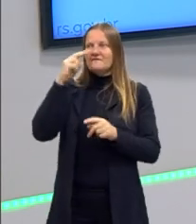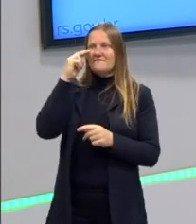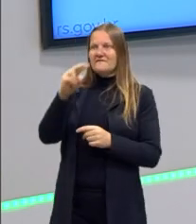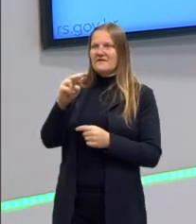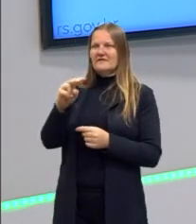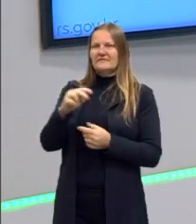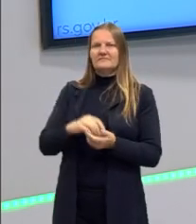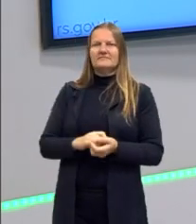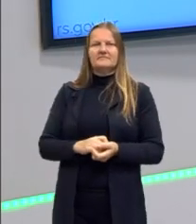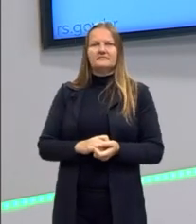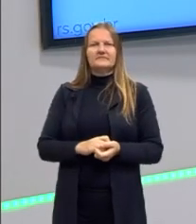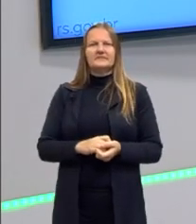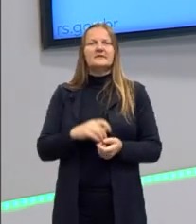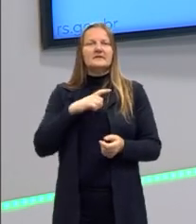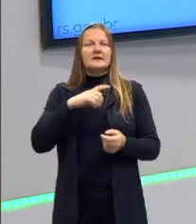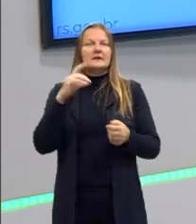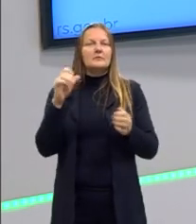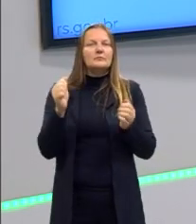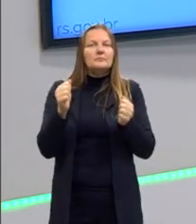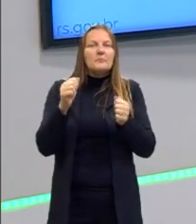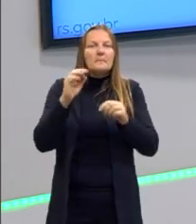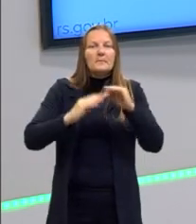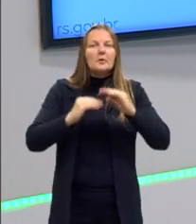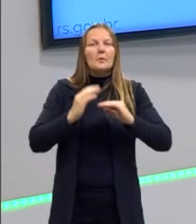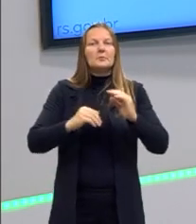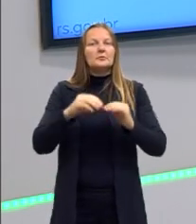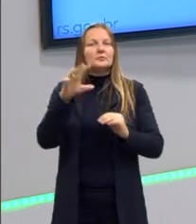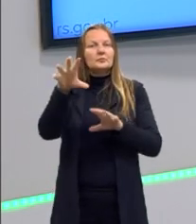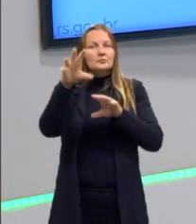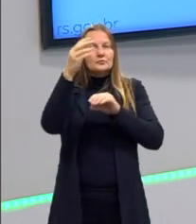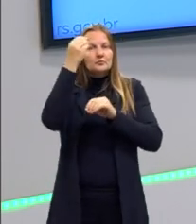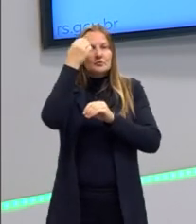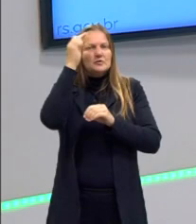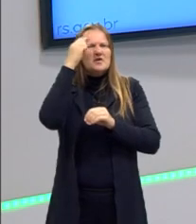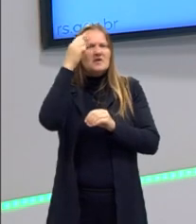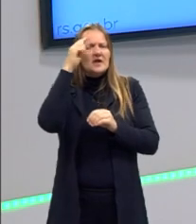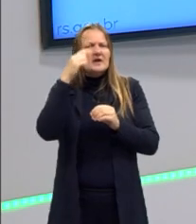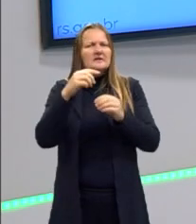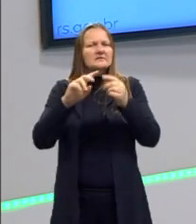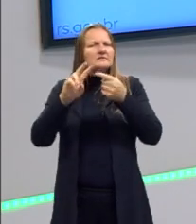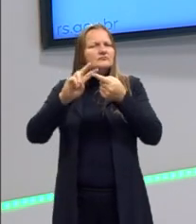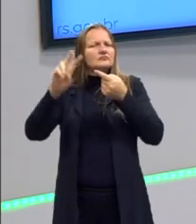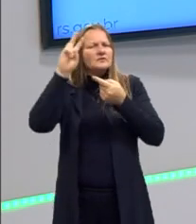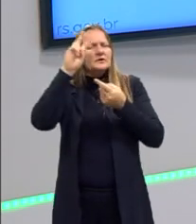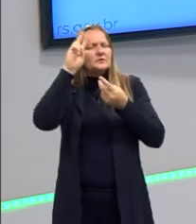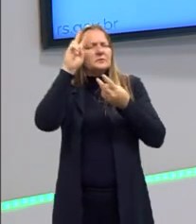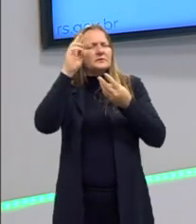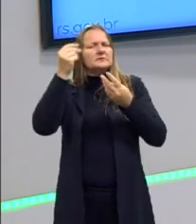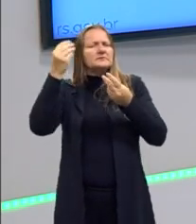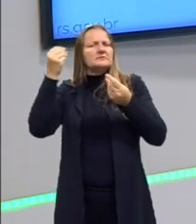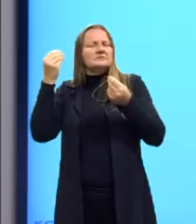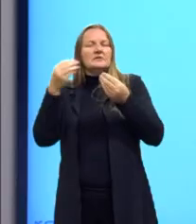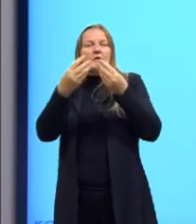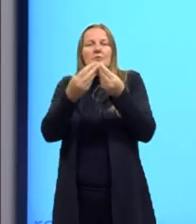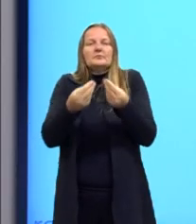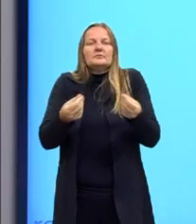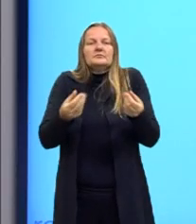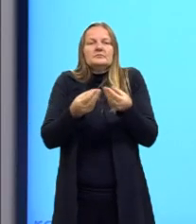Nós estarmos ali vendo, sim, é o ato empírico. E as ideias são lembranças a mais apagadas. Mas qual